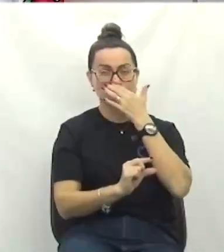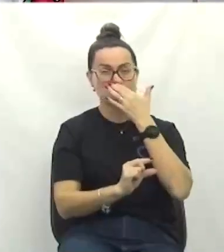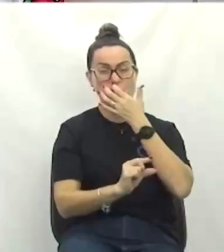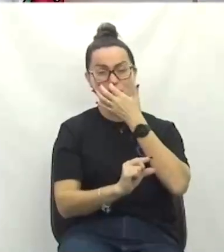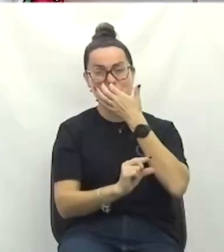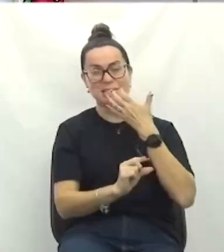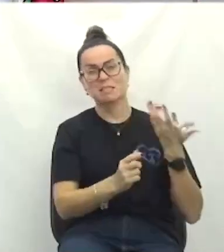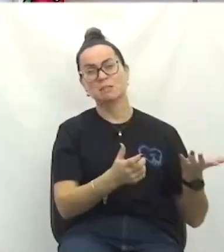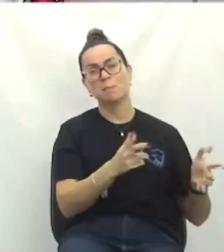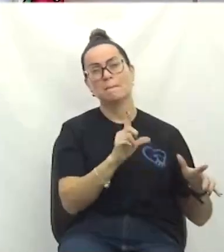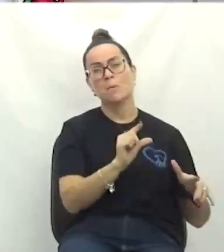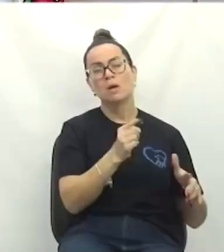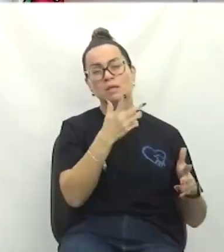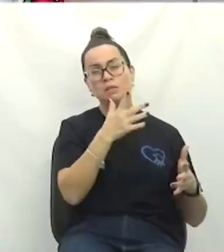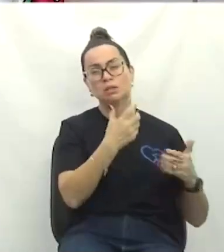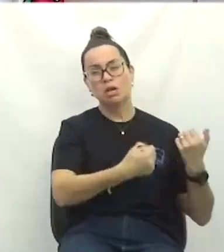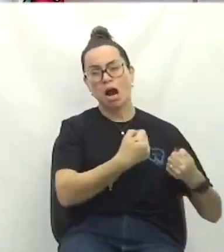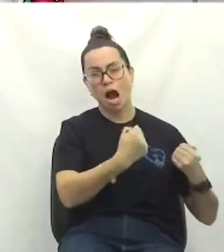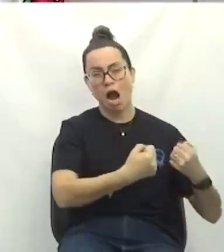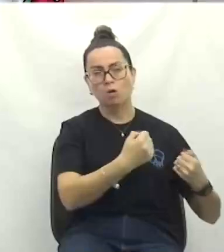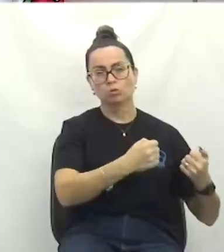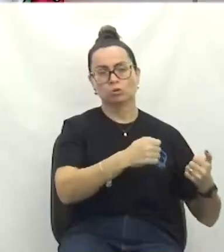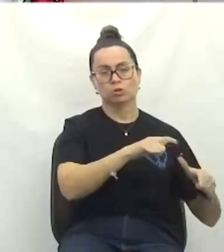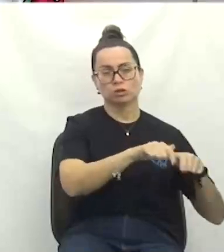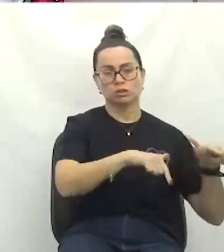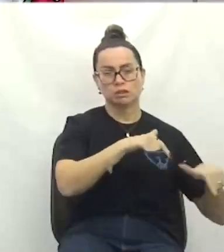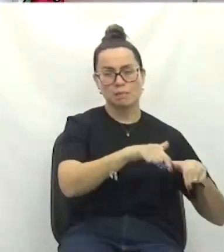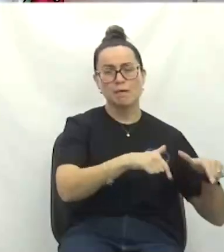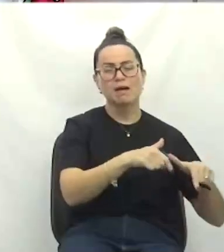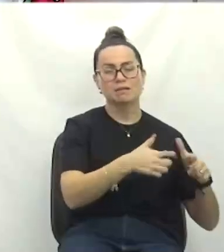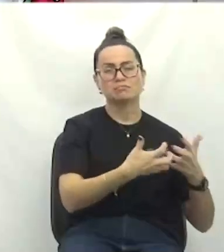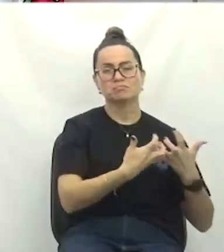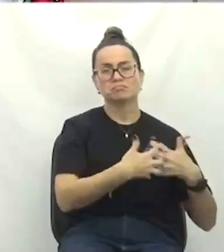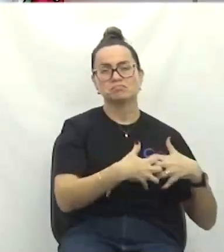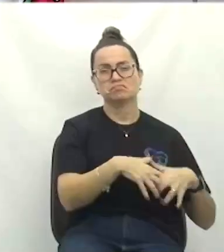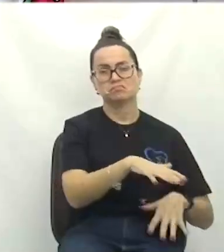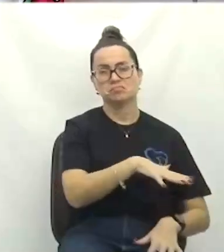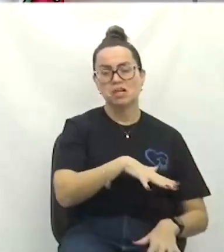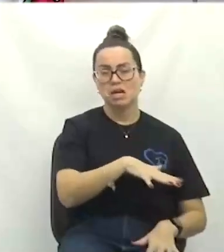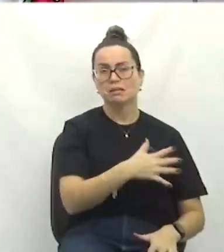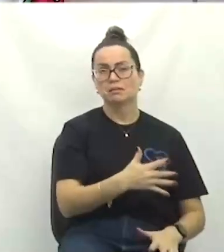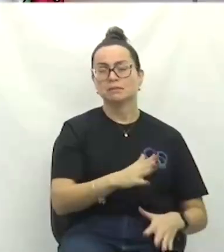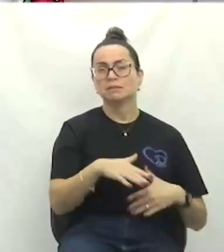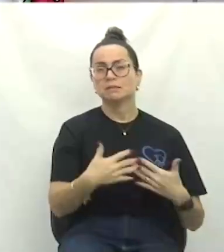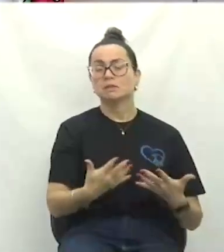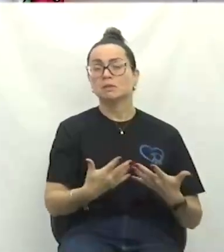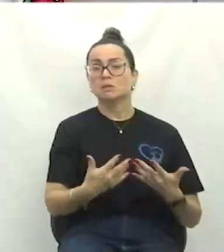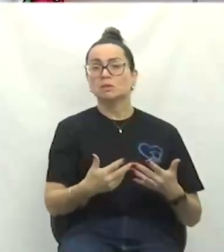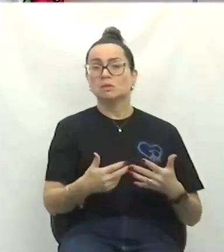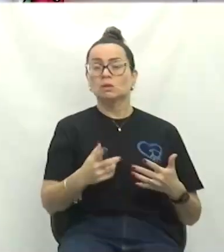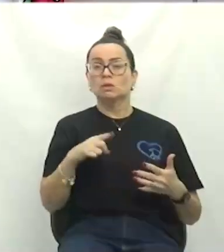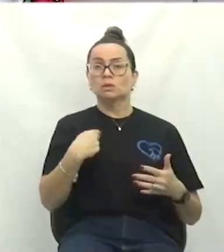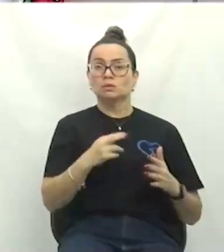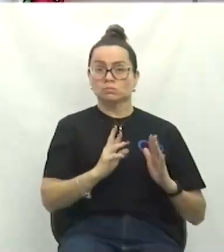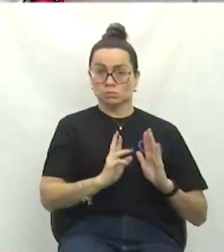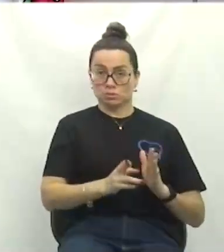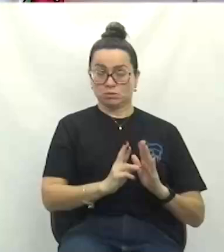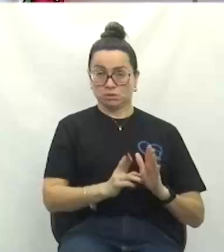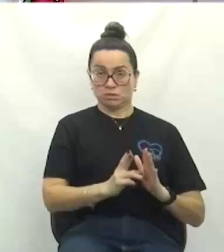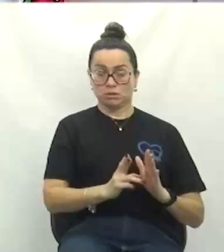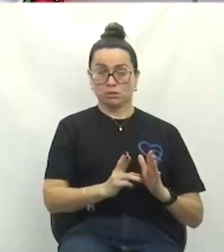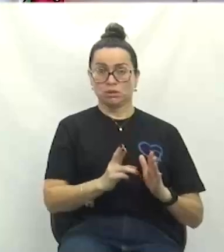levantamos na reunião lá com a empresa, os vereadores de Cocal, representantes de Uruçangue, e nós fomos por Criciúma,